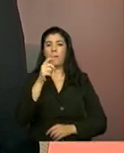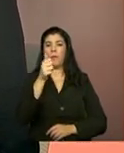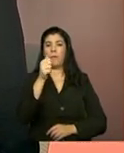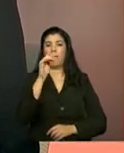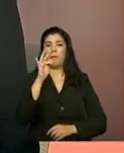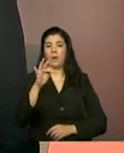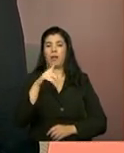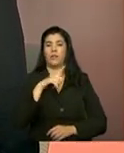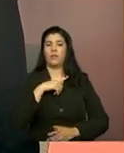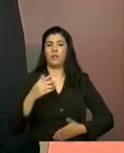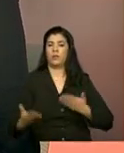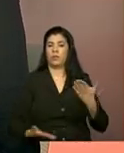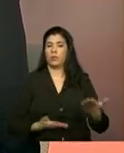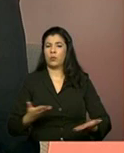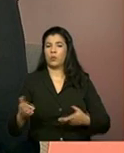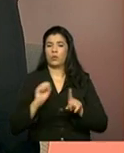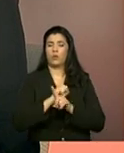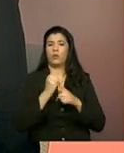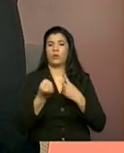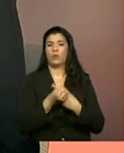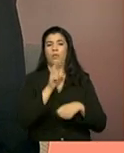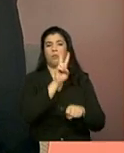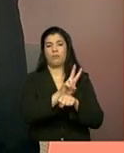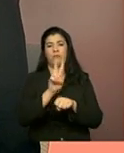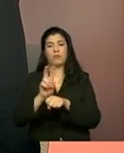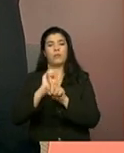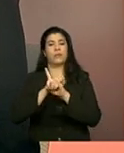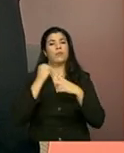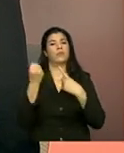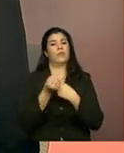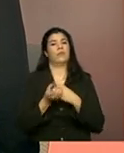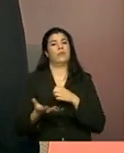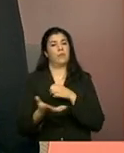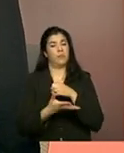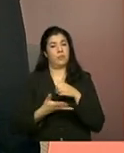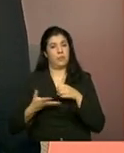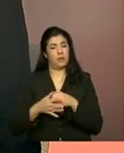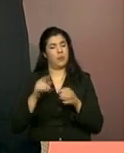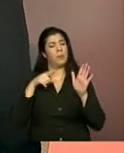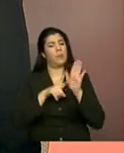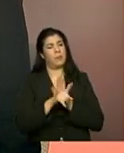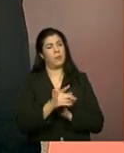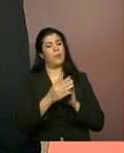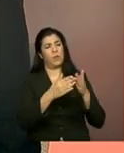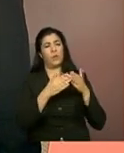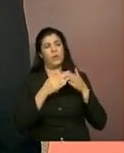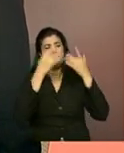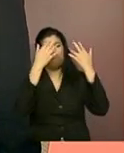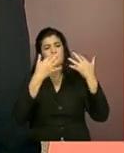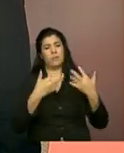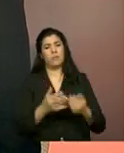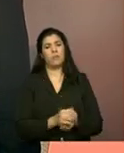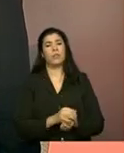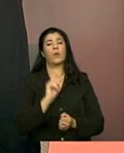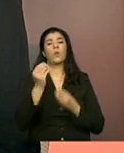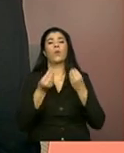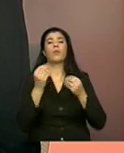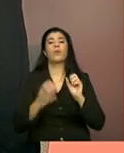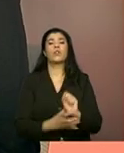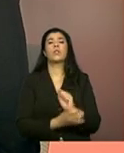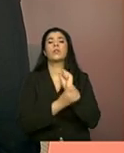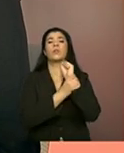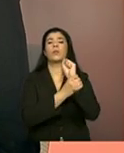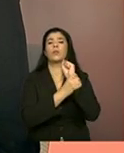serviços ofertados na proteção social básica. Eu gostaria que você falasse um pouco sobre a segurança de convívio